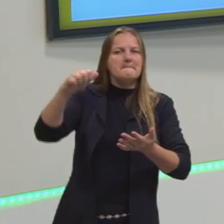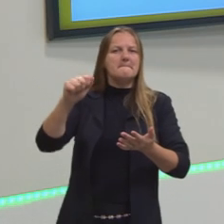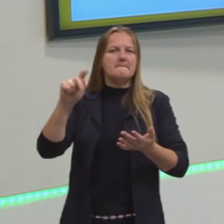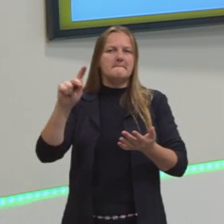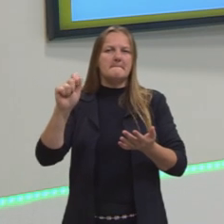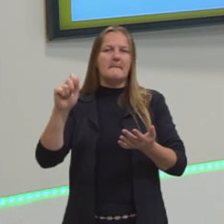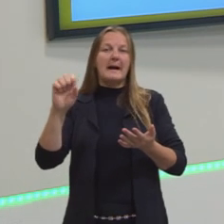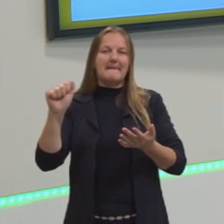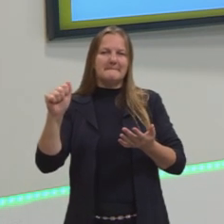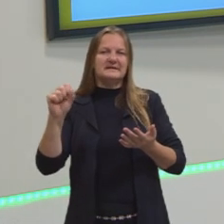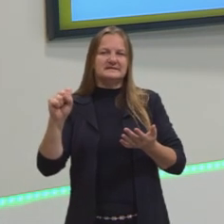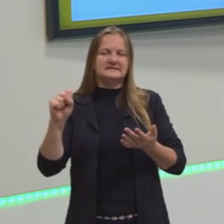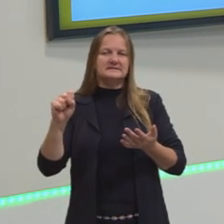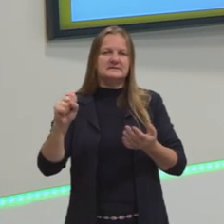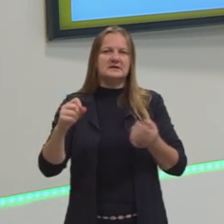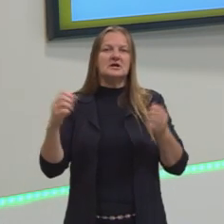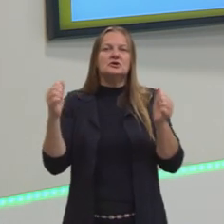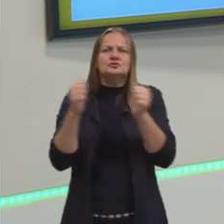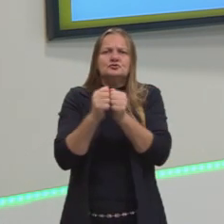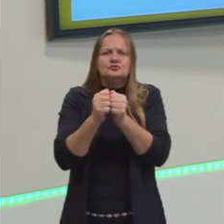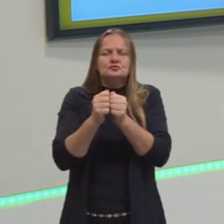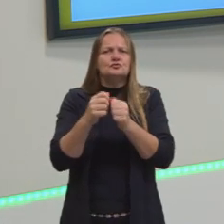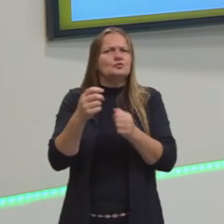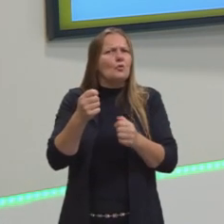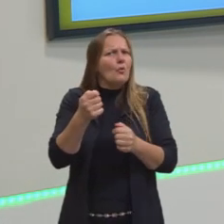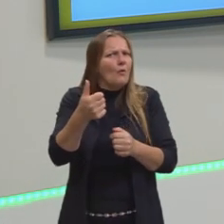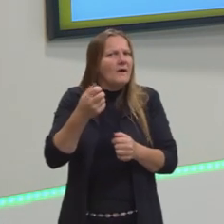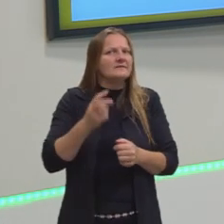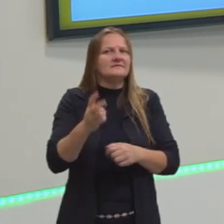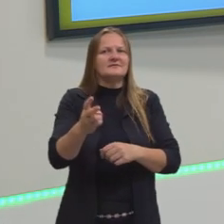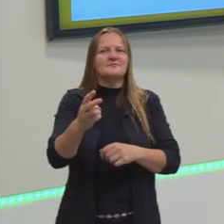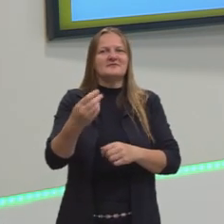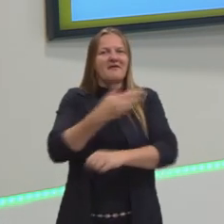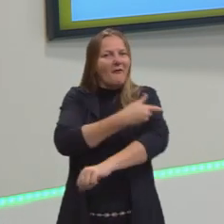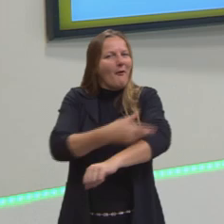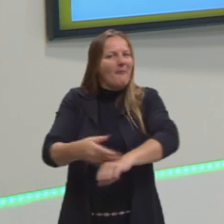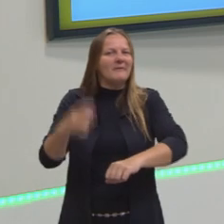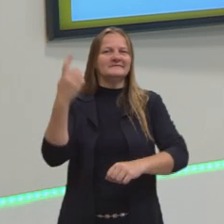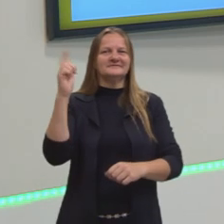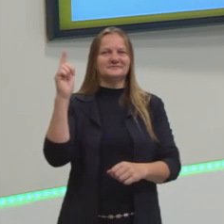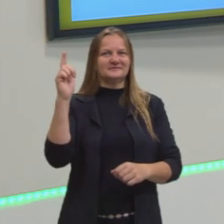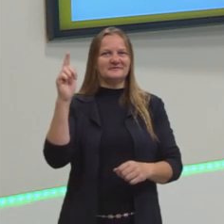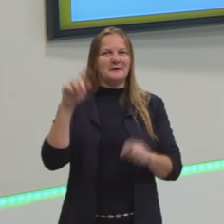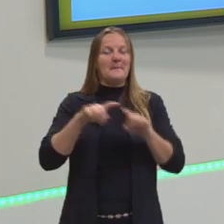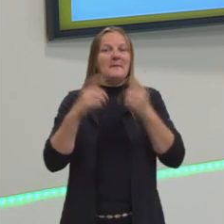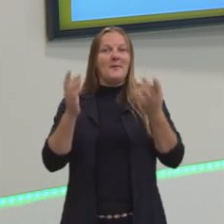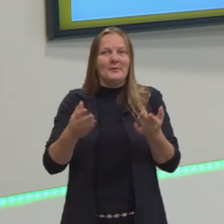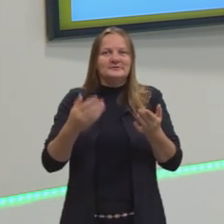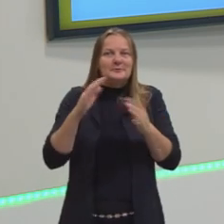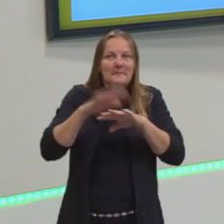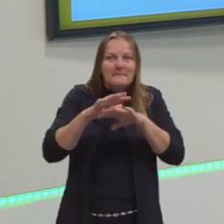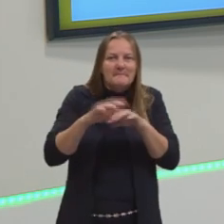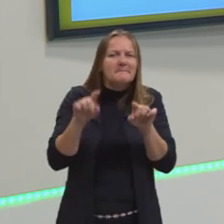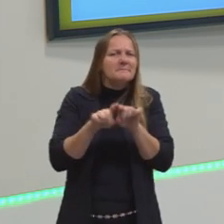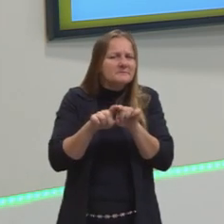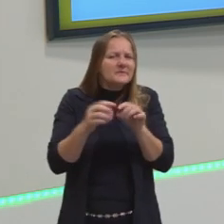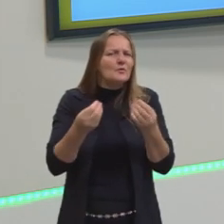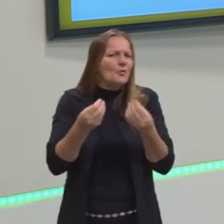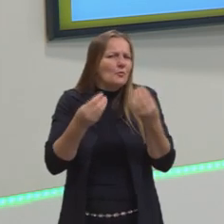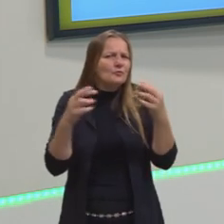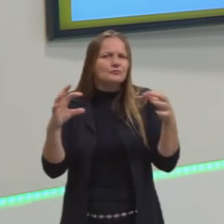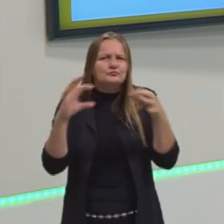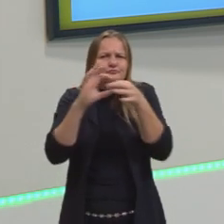isso muito em geografia, ali entre, acredito, o sexto e sétimo ano. Mas a gente também vai poder ver um pouco isso na matemática e fazer as